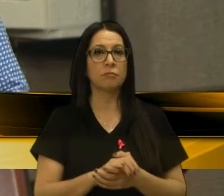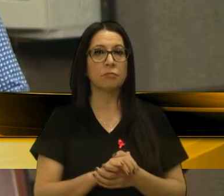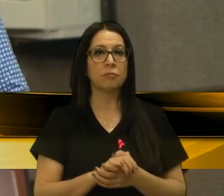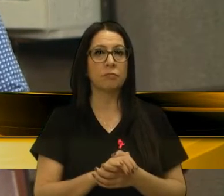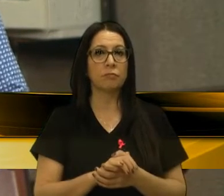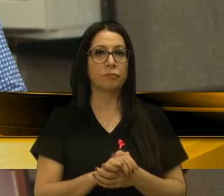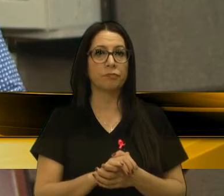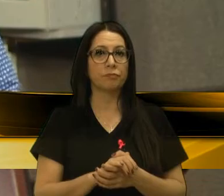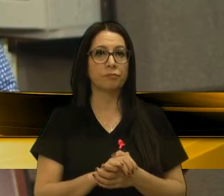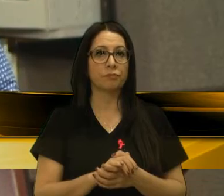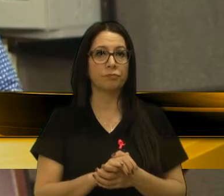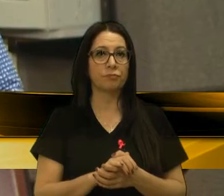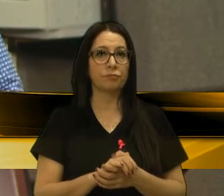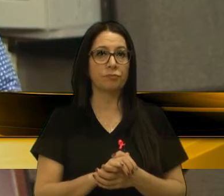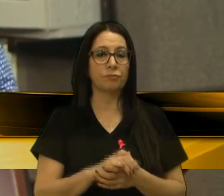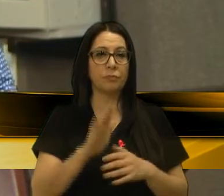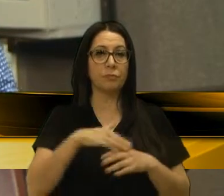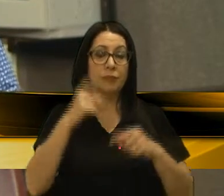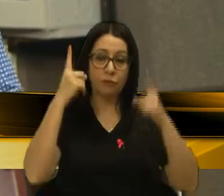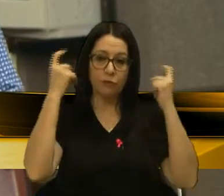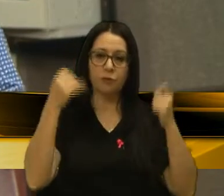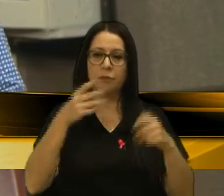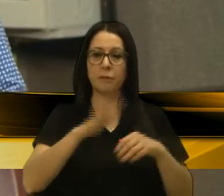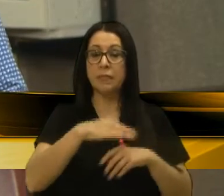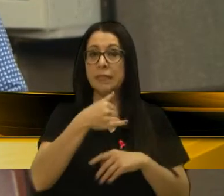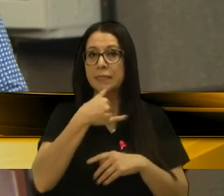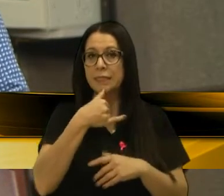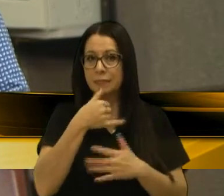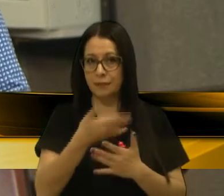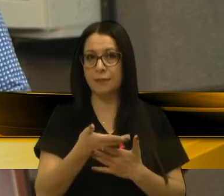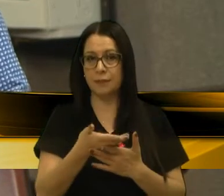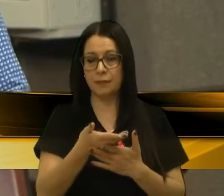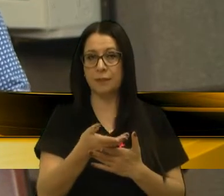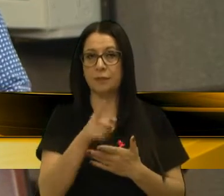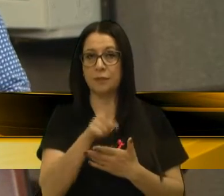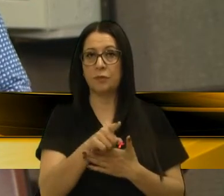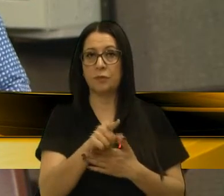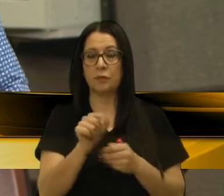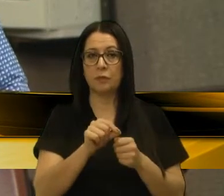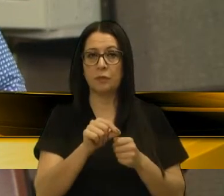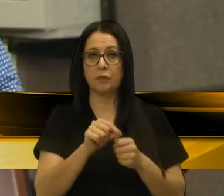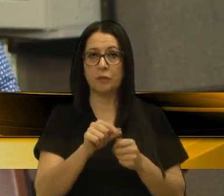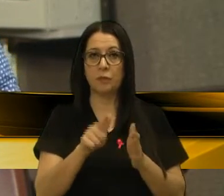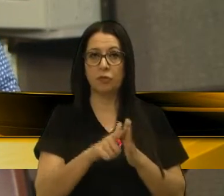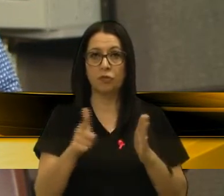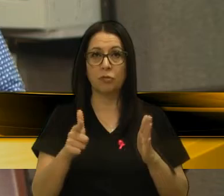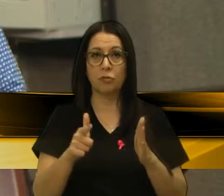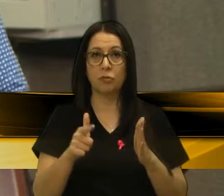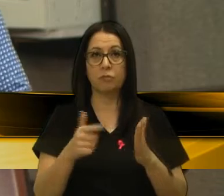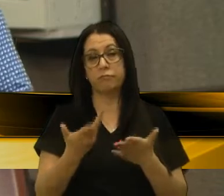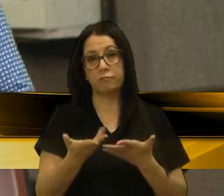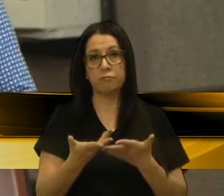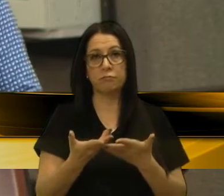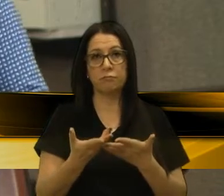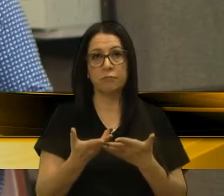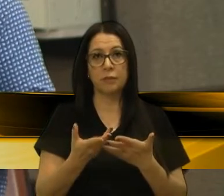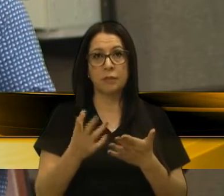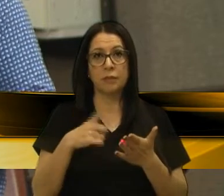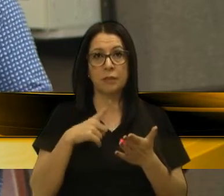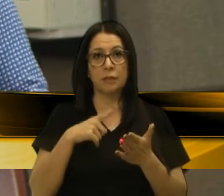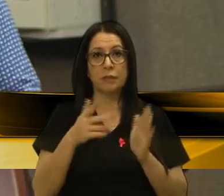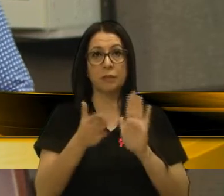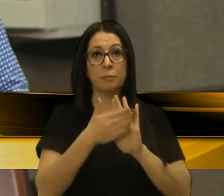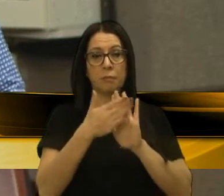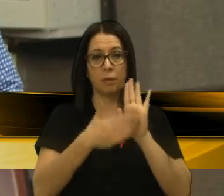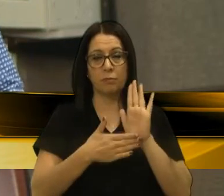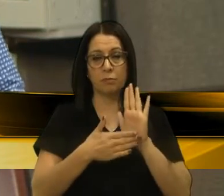notícia quando tem mais sangue, quando tem mais tristeza. Isso que faz um jornal ter suas pautas,